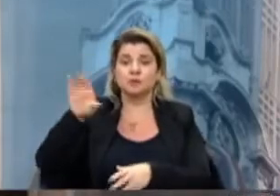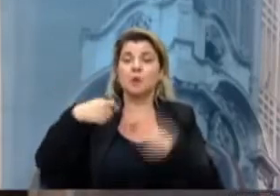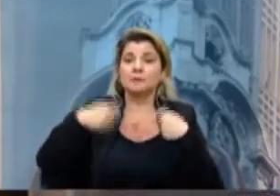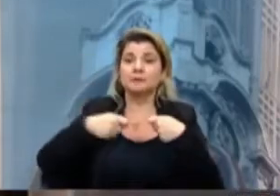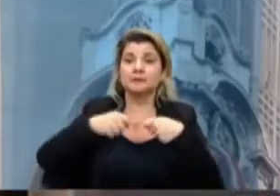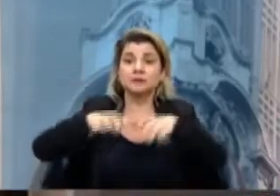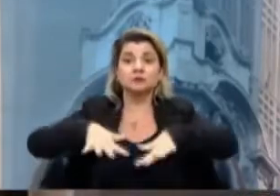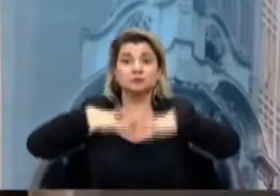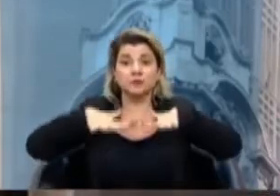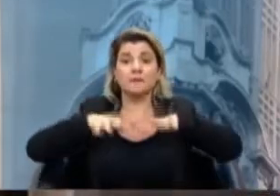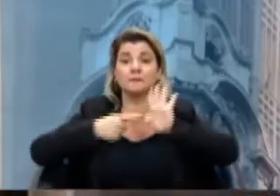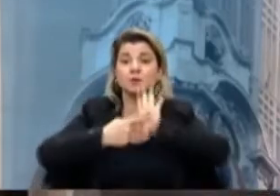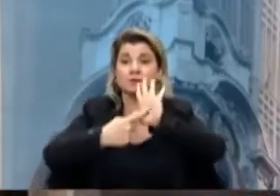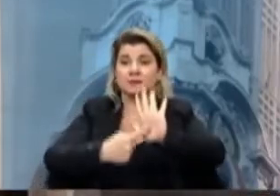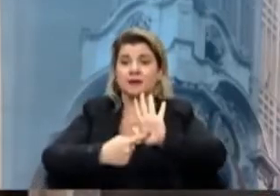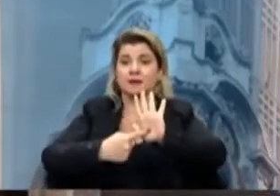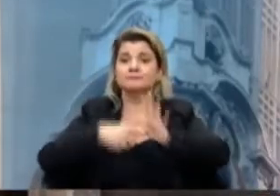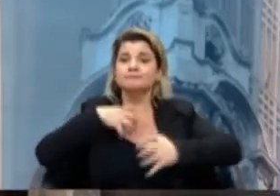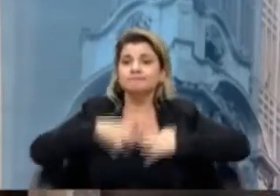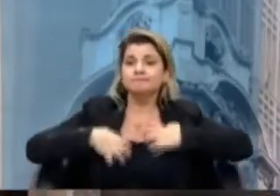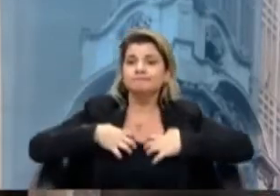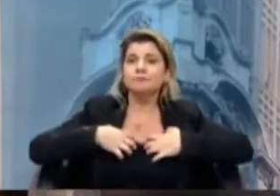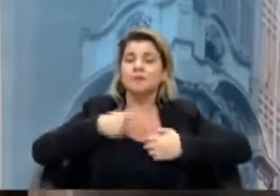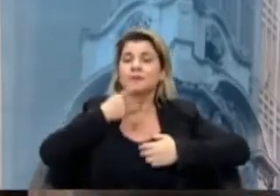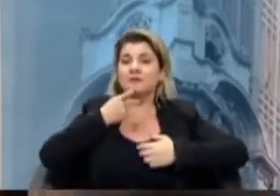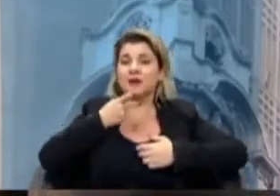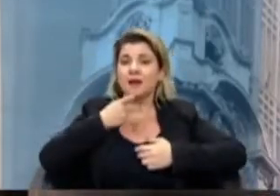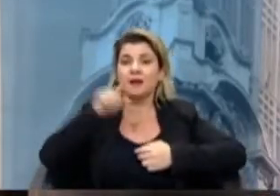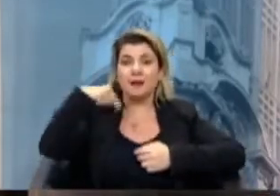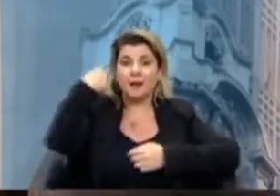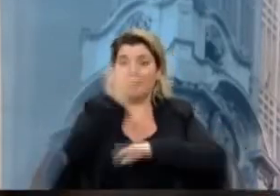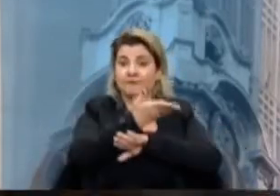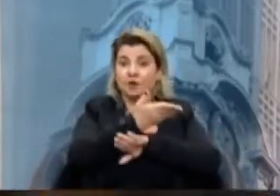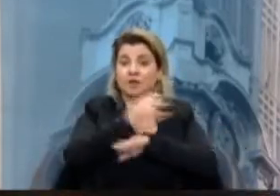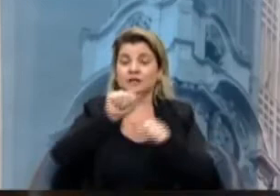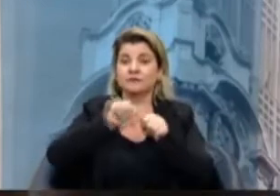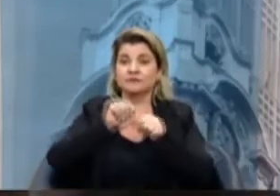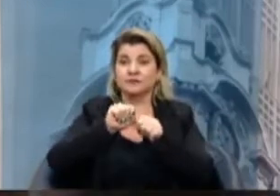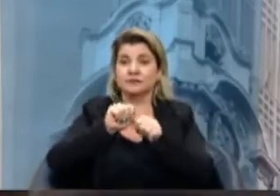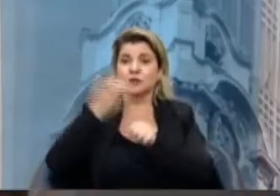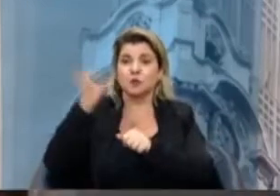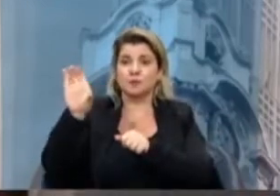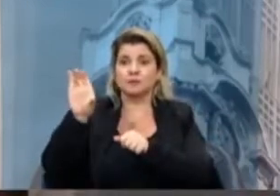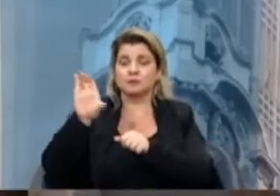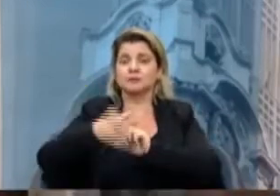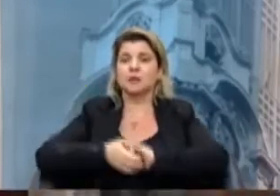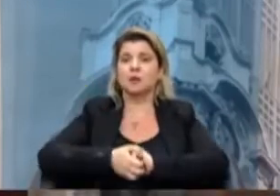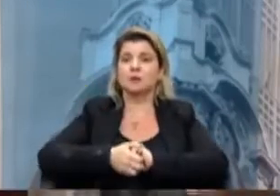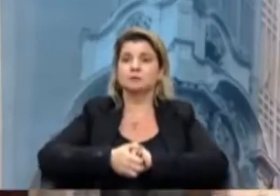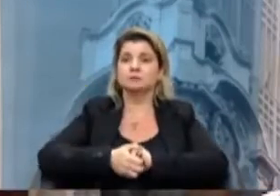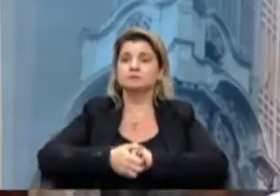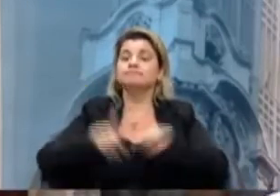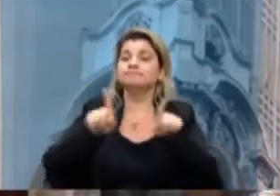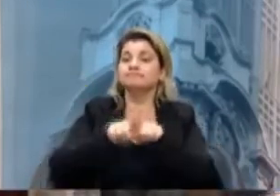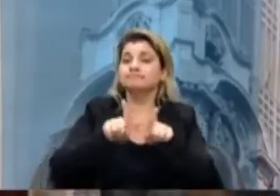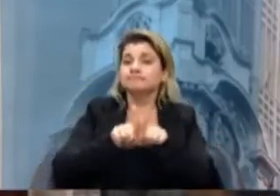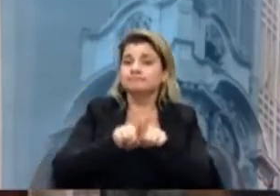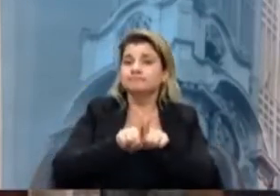mostrar indignação para dizer lá fora que fizeram oposição. Mas a demagogia tem seu tempo e tem também